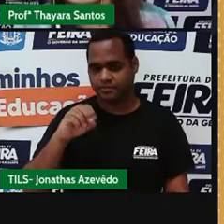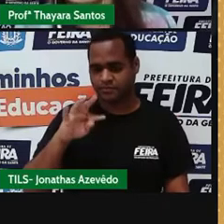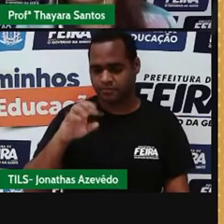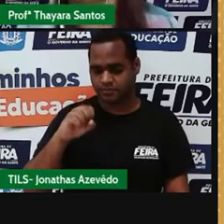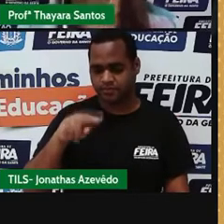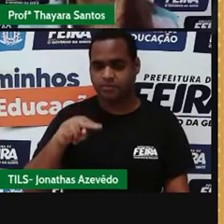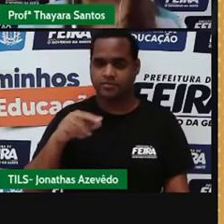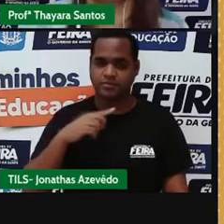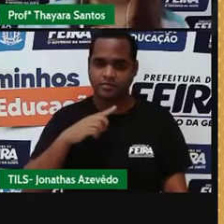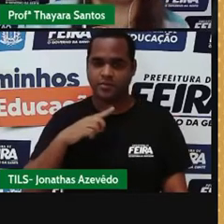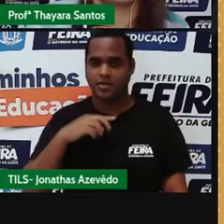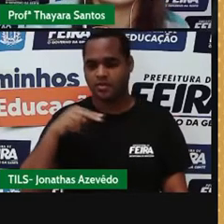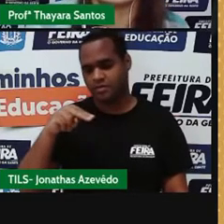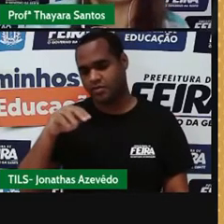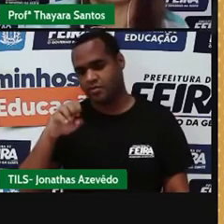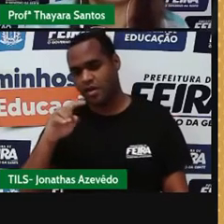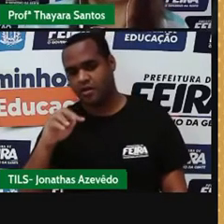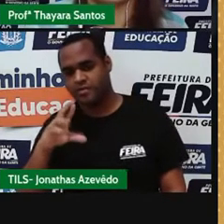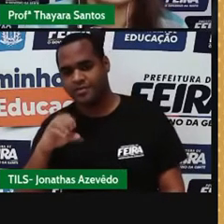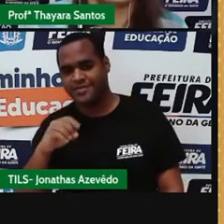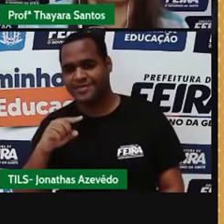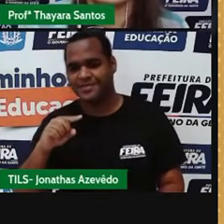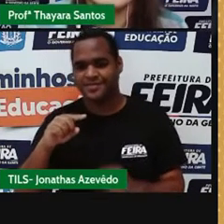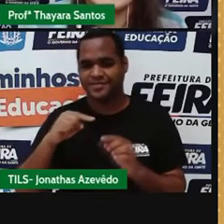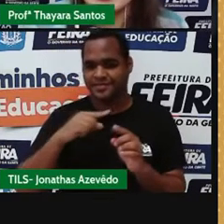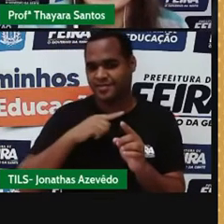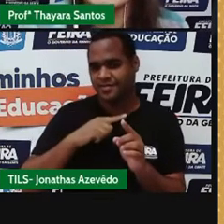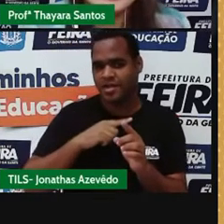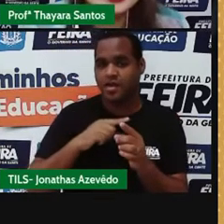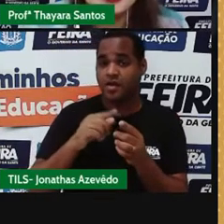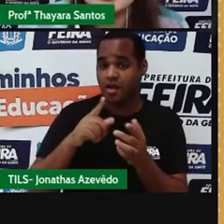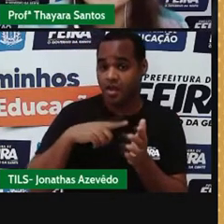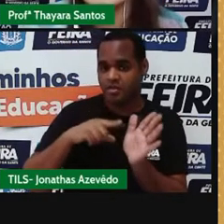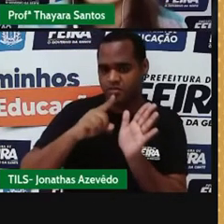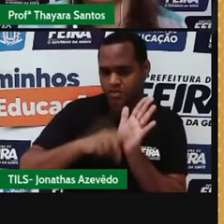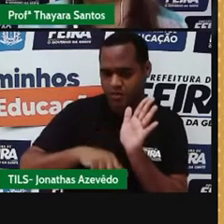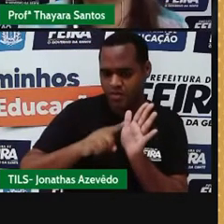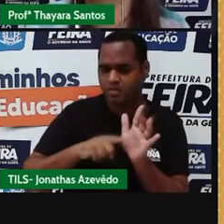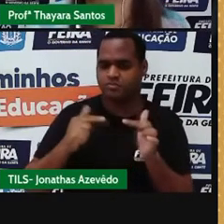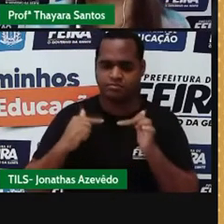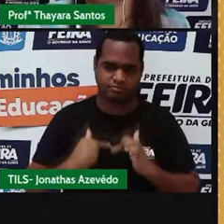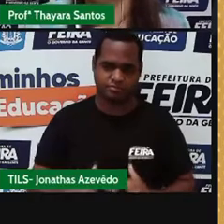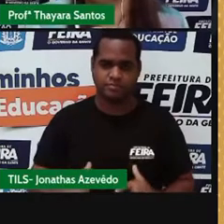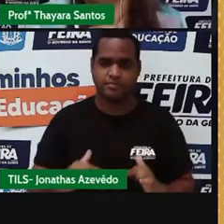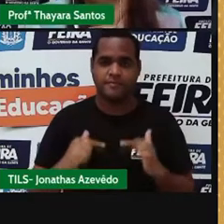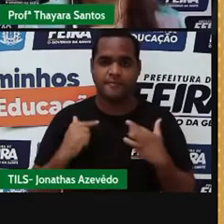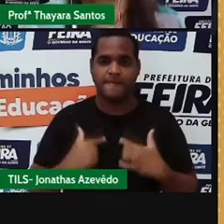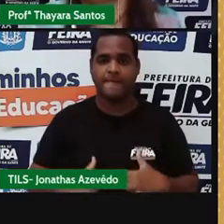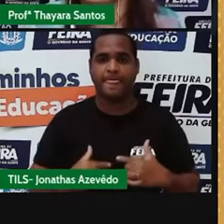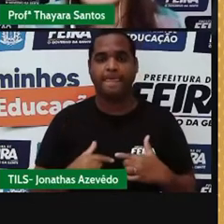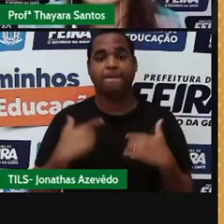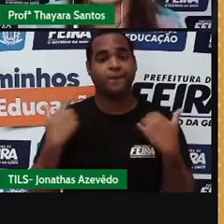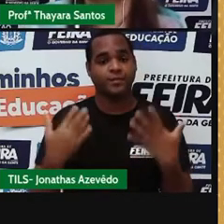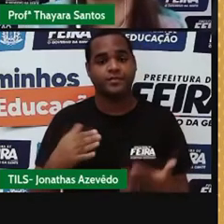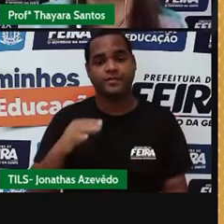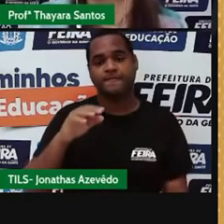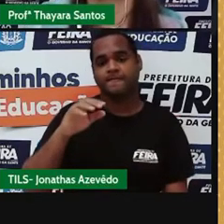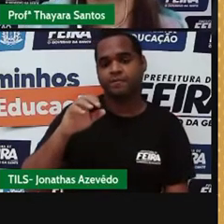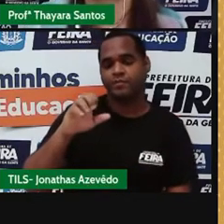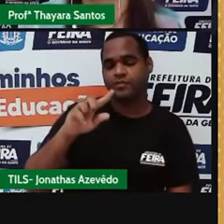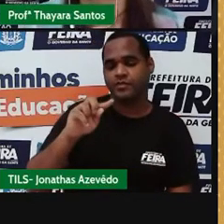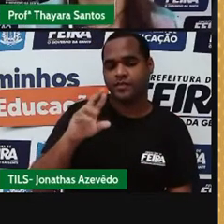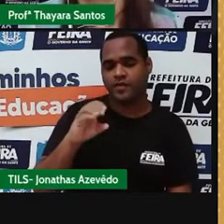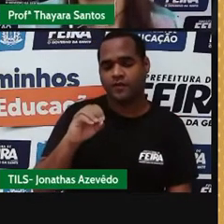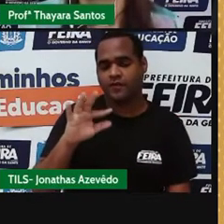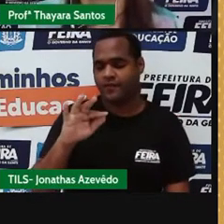carga positiva, os nêutrons têm carga neutra, a carga neutra, como o nome já está dizendo, e na eletrosfera a gente tem